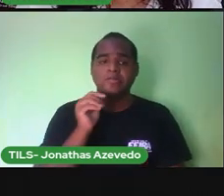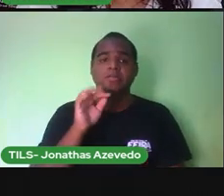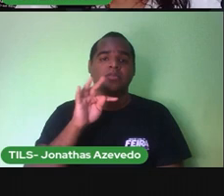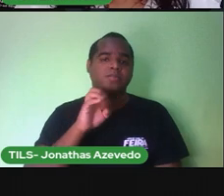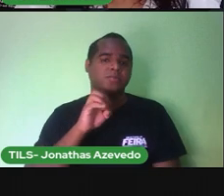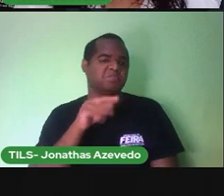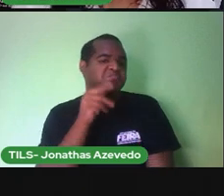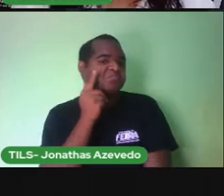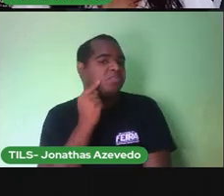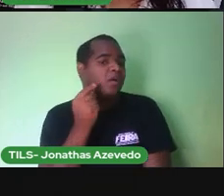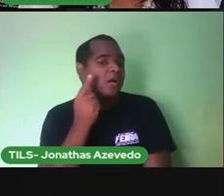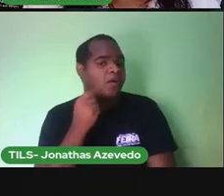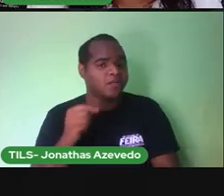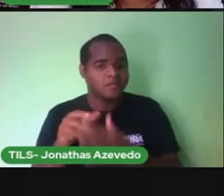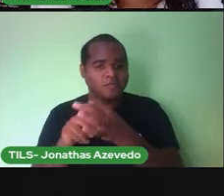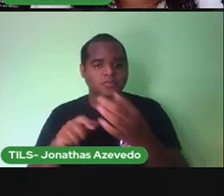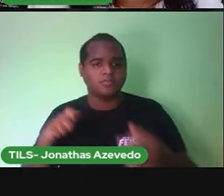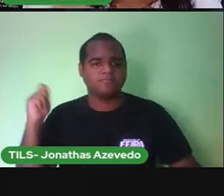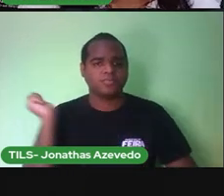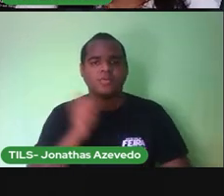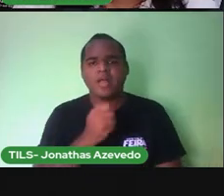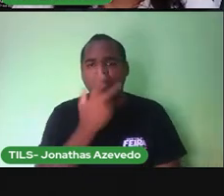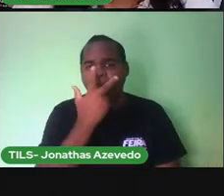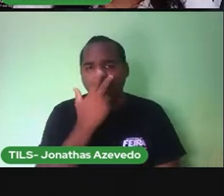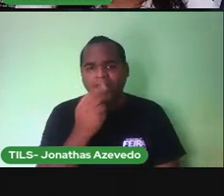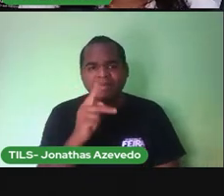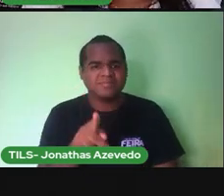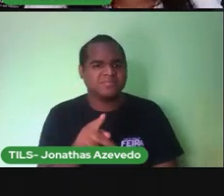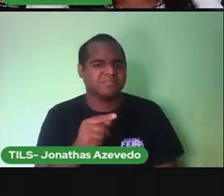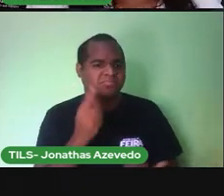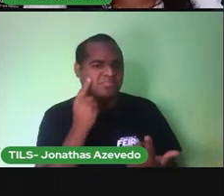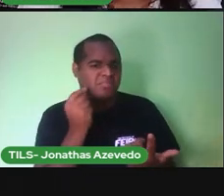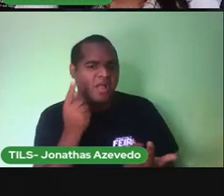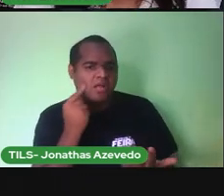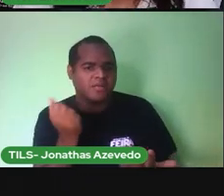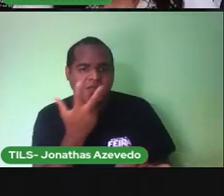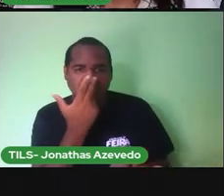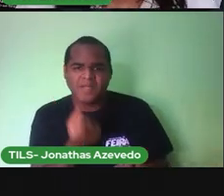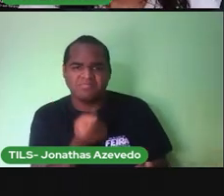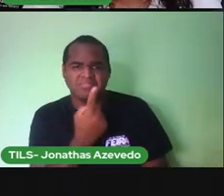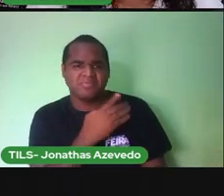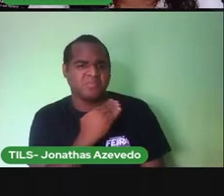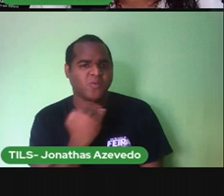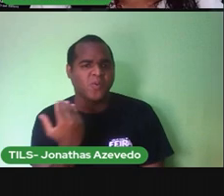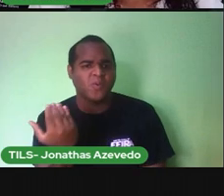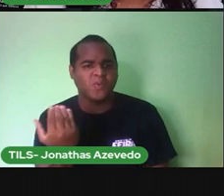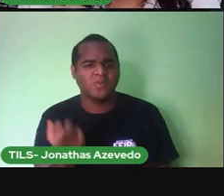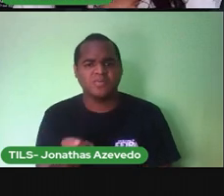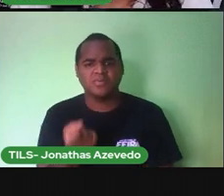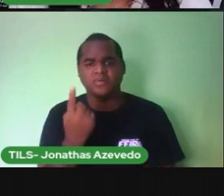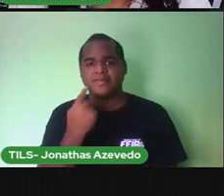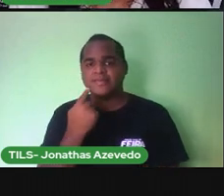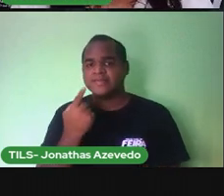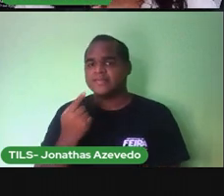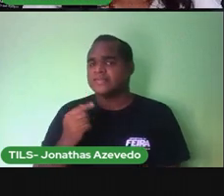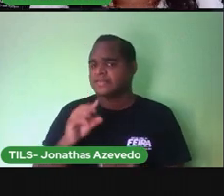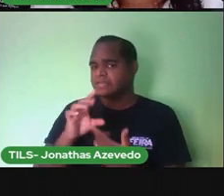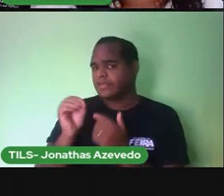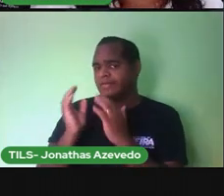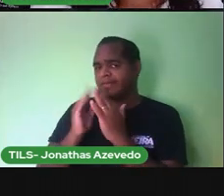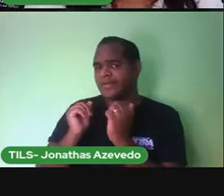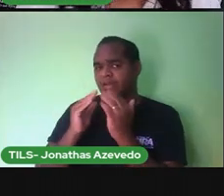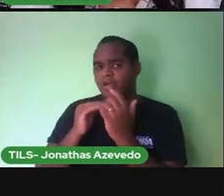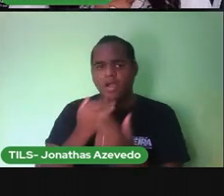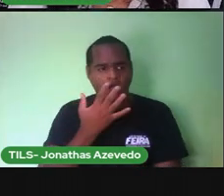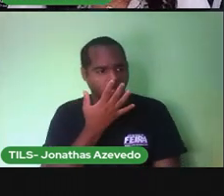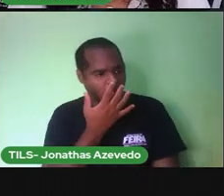Atirei o pau No gato Mas o gato Não morreu Reu Reu Dona Chica